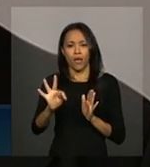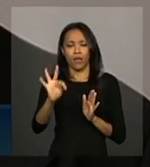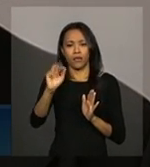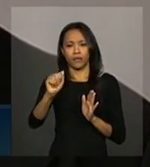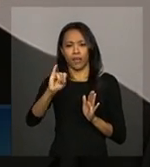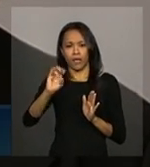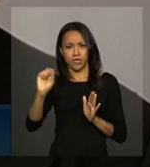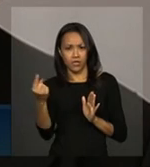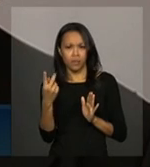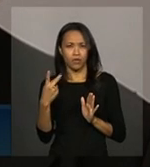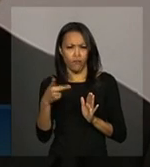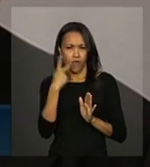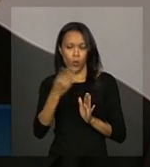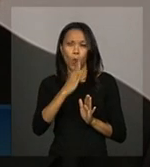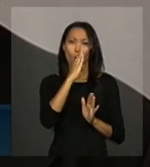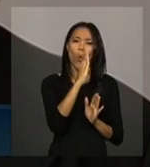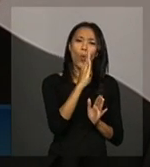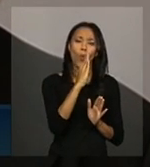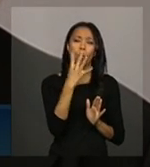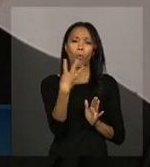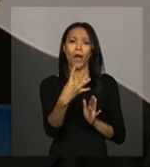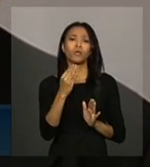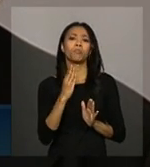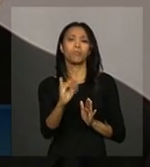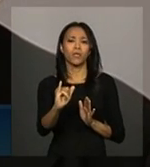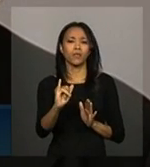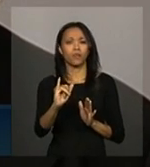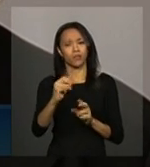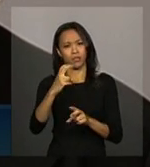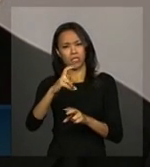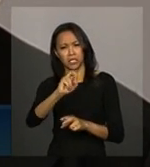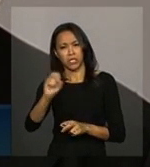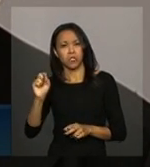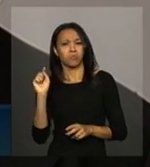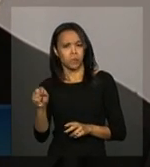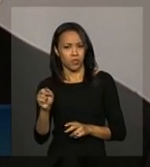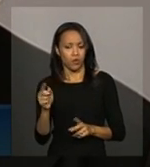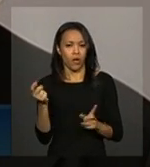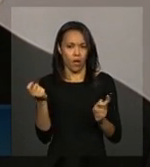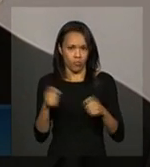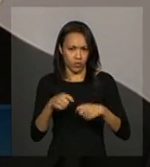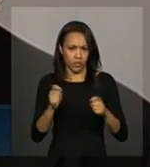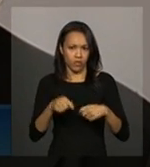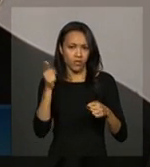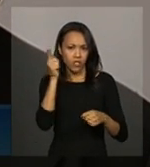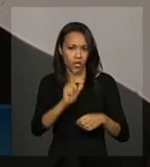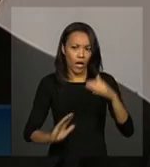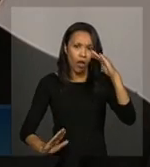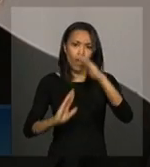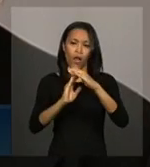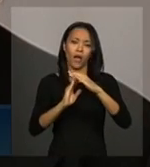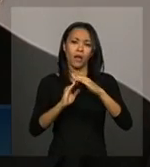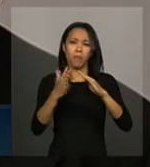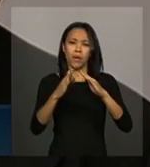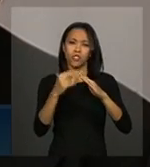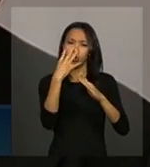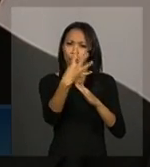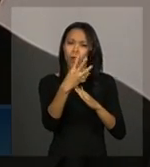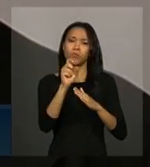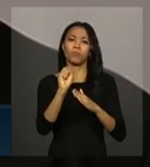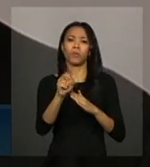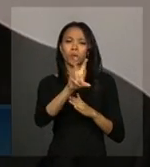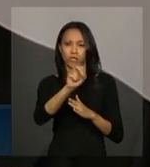meio. Dá para falar alguma coisa, mesmo que em ordem de grandeza, mas esse valor de 500, ele conseguiria chegar em um patamar já mais próximo de 4,5?